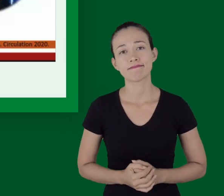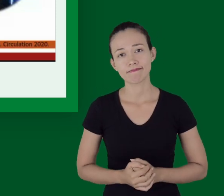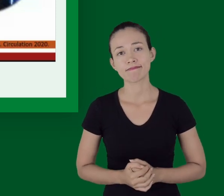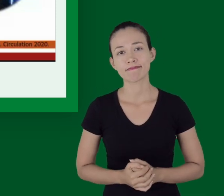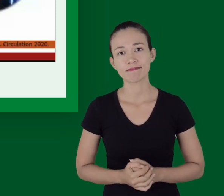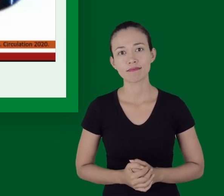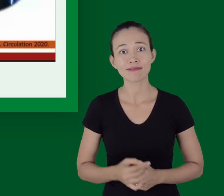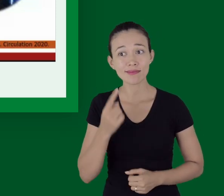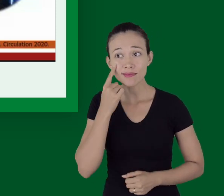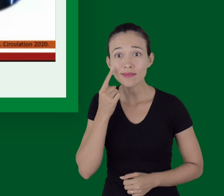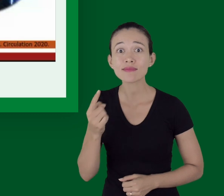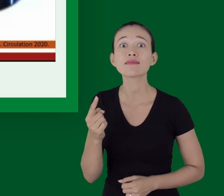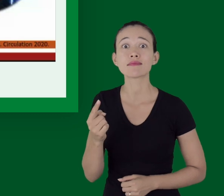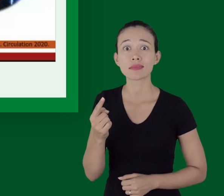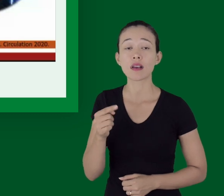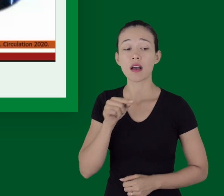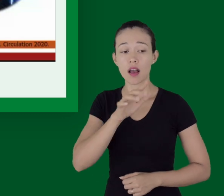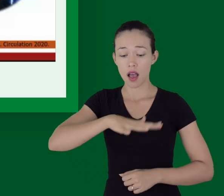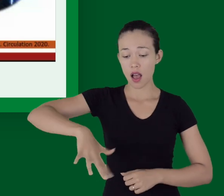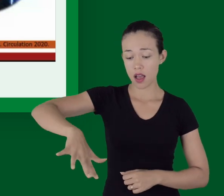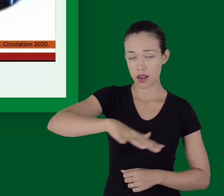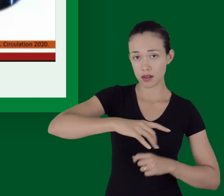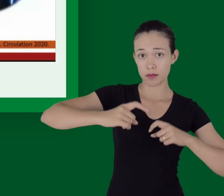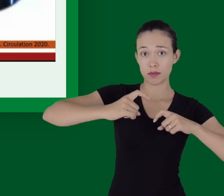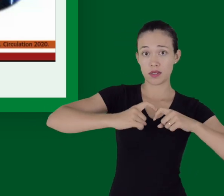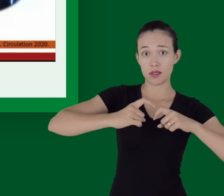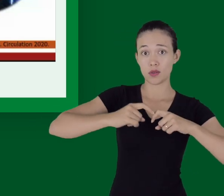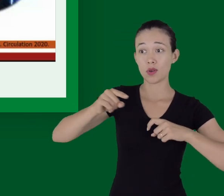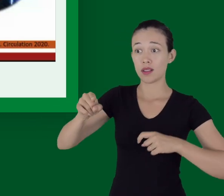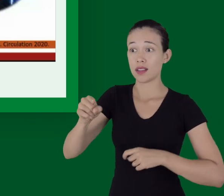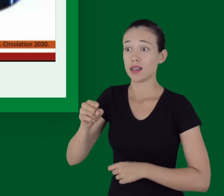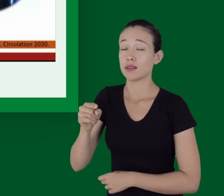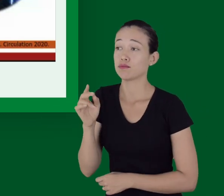emergência na medicina, se não a de maior emergência de todas, né?